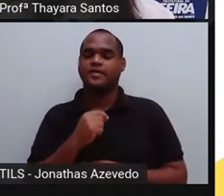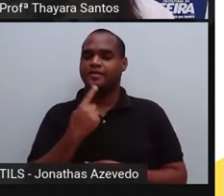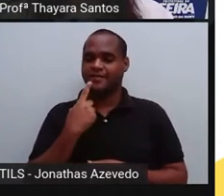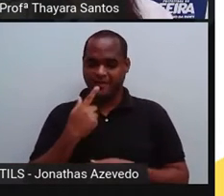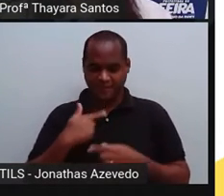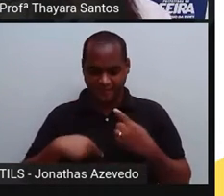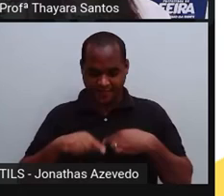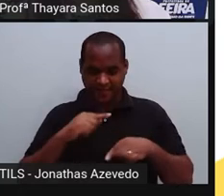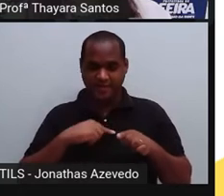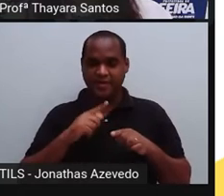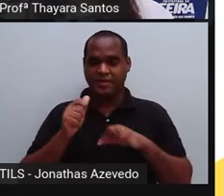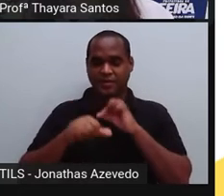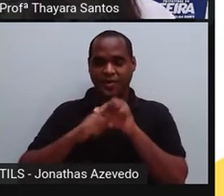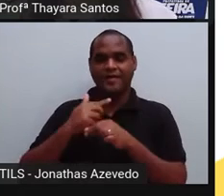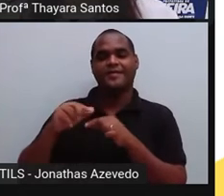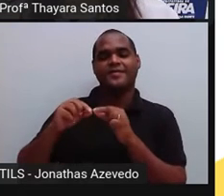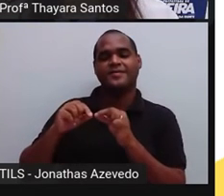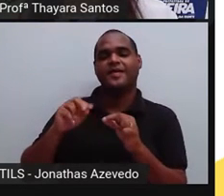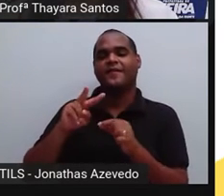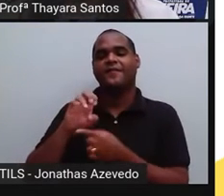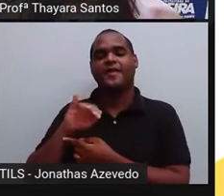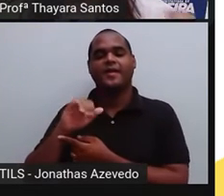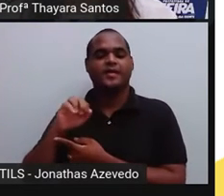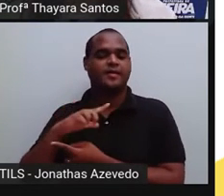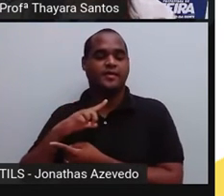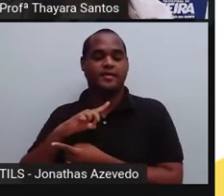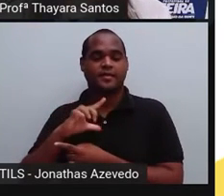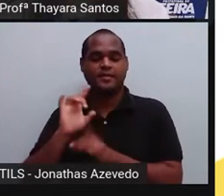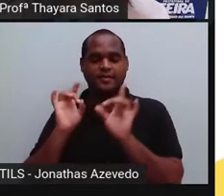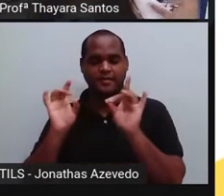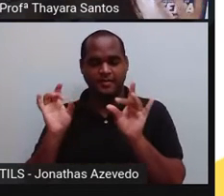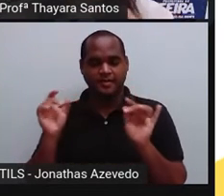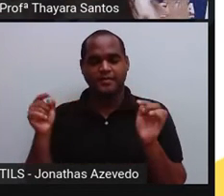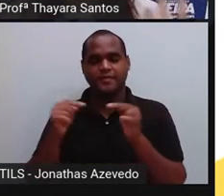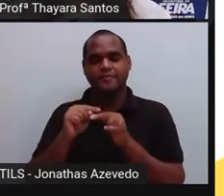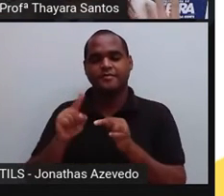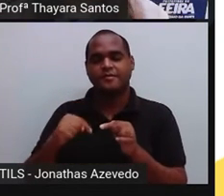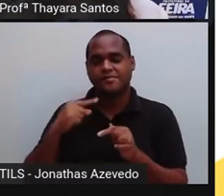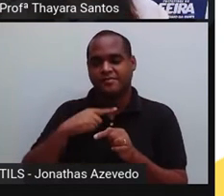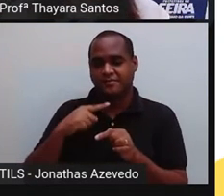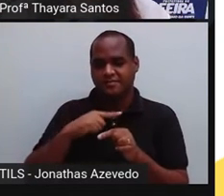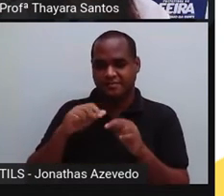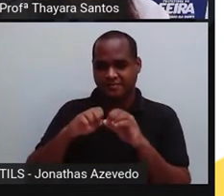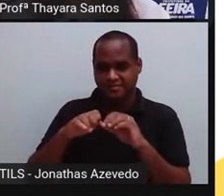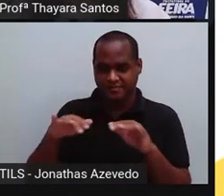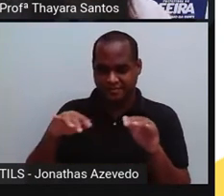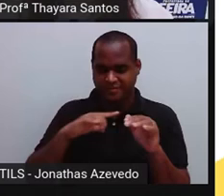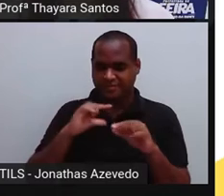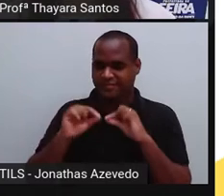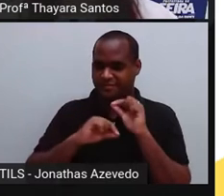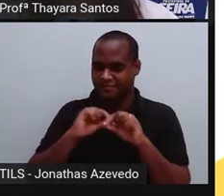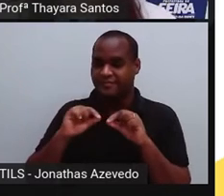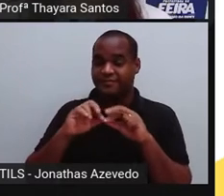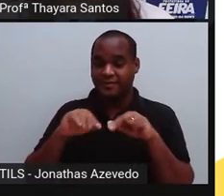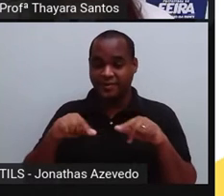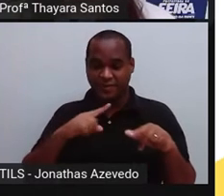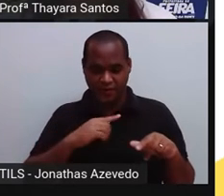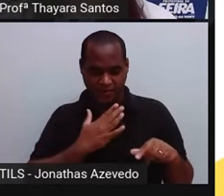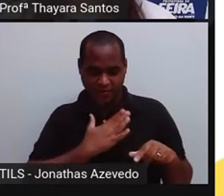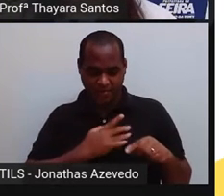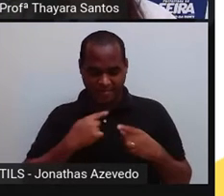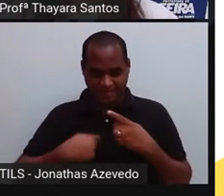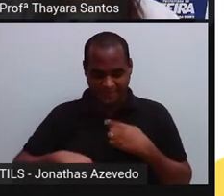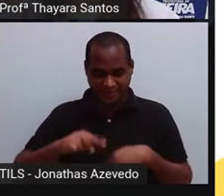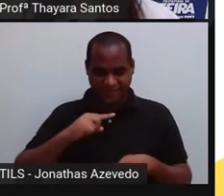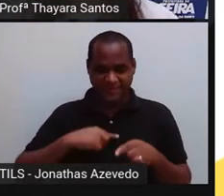só que nesse caso ele vai ser rico em gás carbônico, porque ele pegou esse gás carbônico dos demais órgãos ali do corpo. E esse sangue volta para o